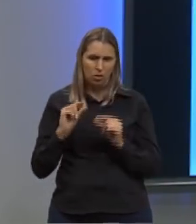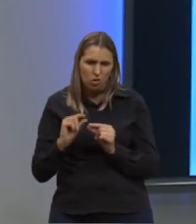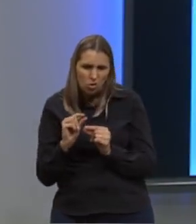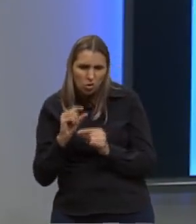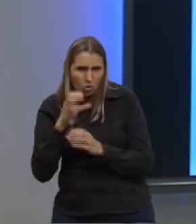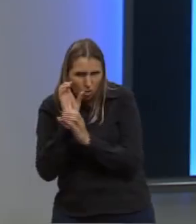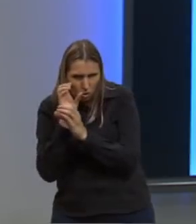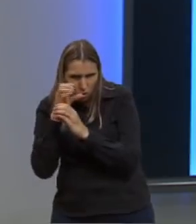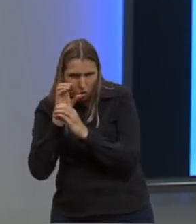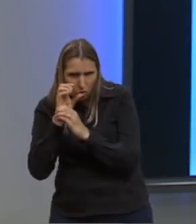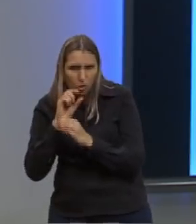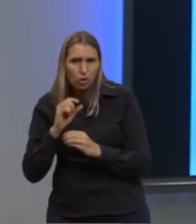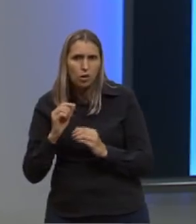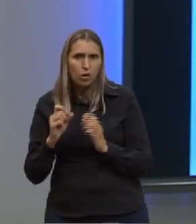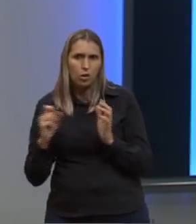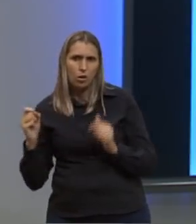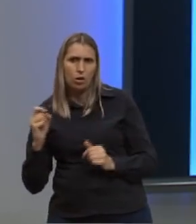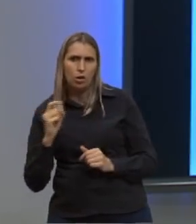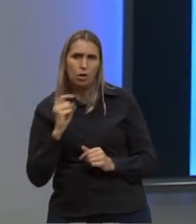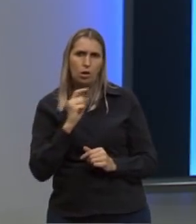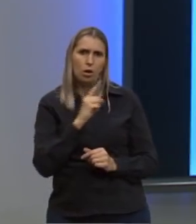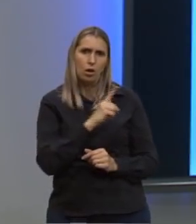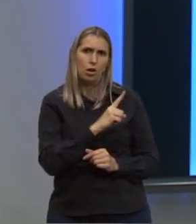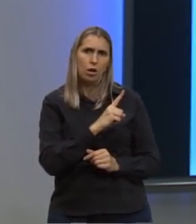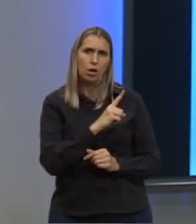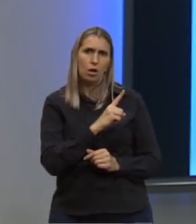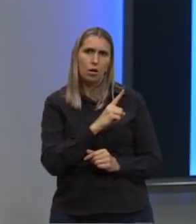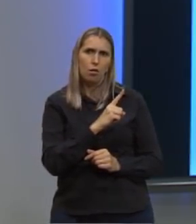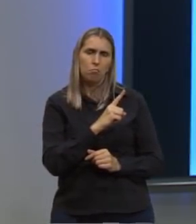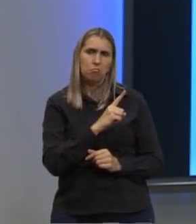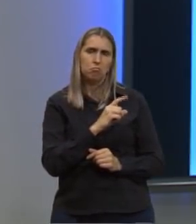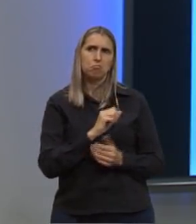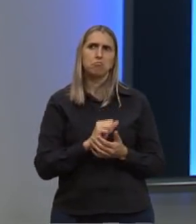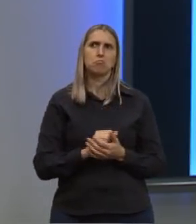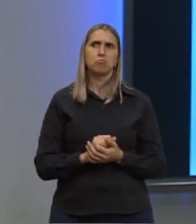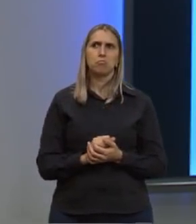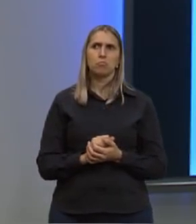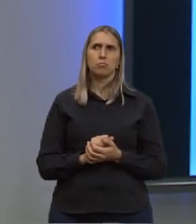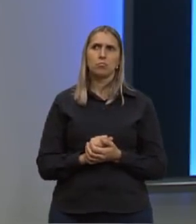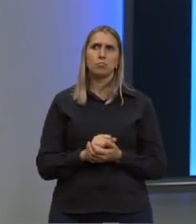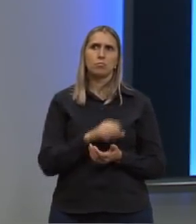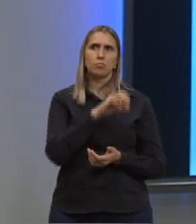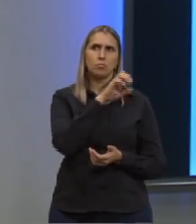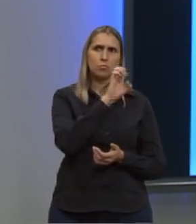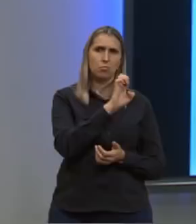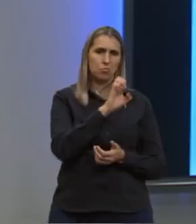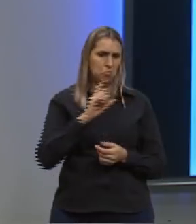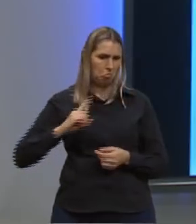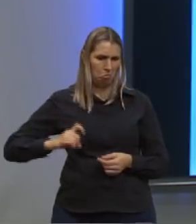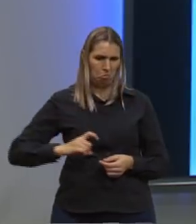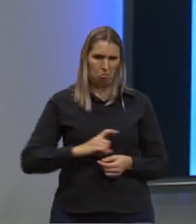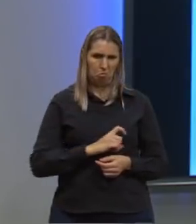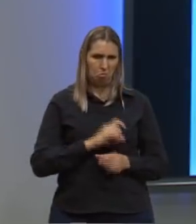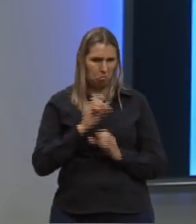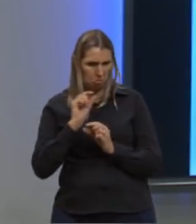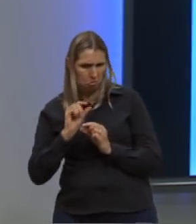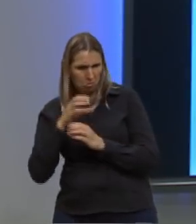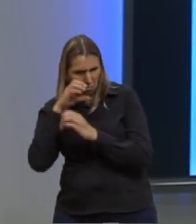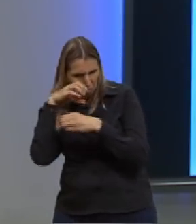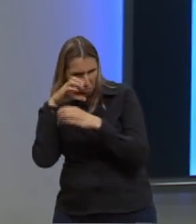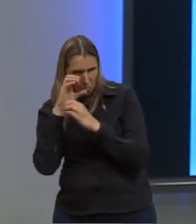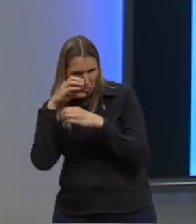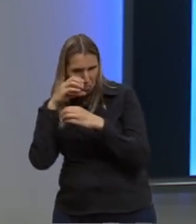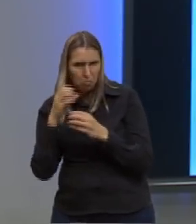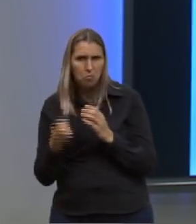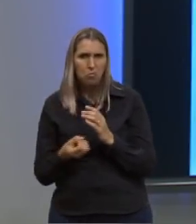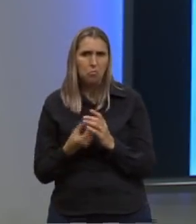-organismos são evolutivamente aparentados. E. Vermes e micro-organismos são